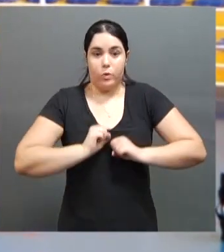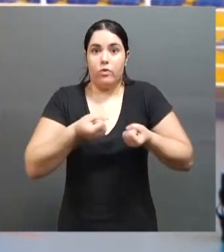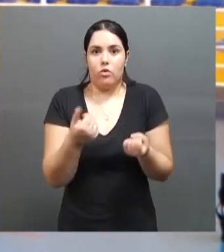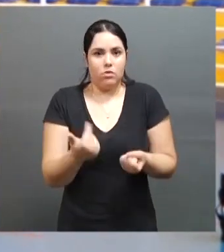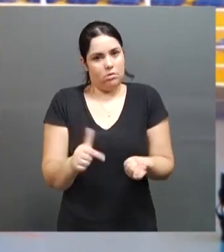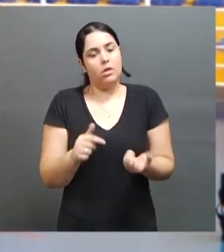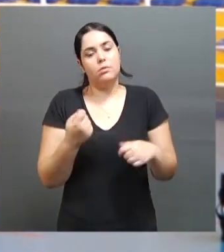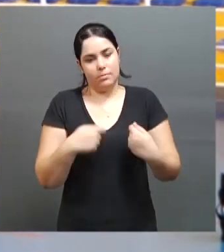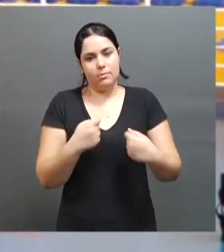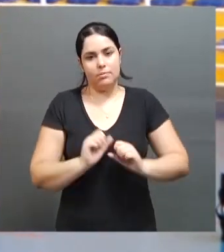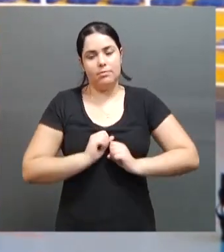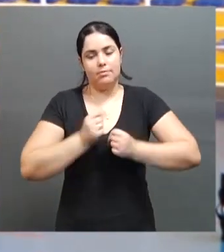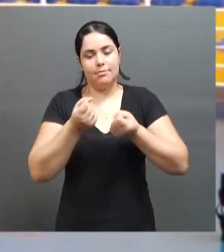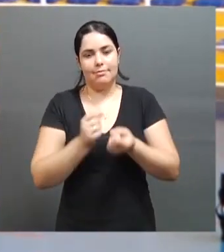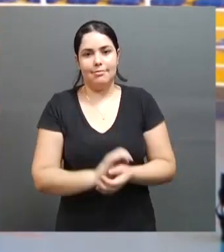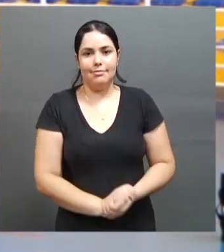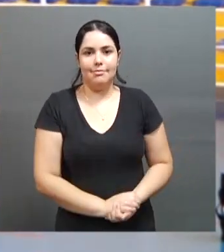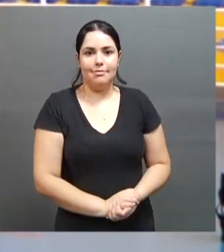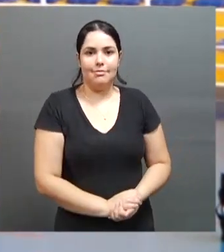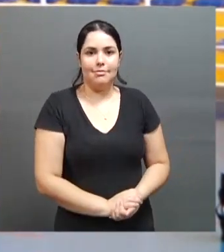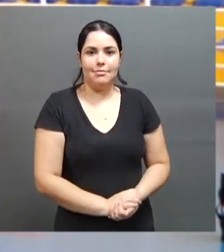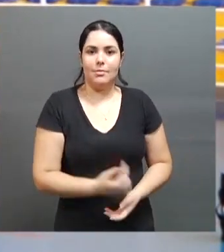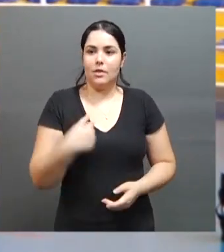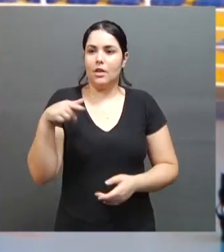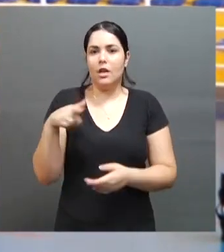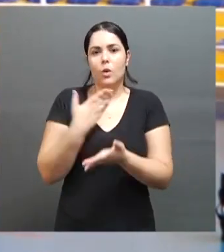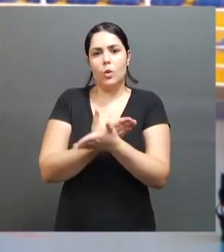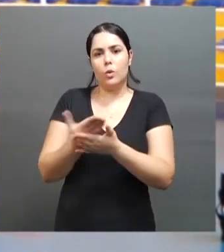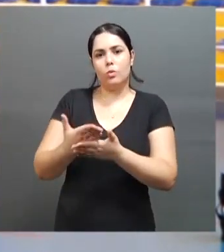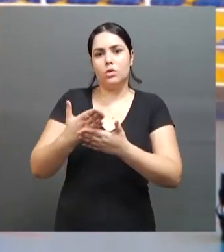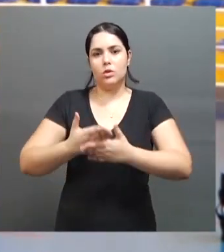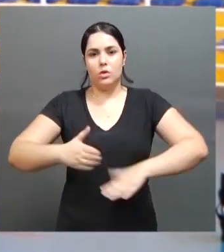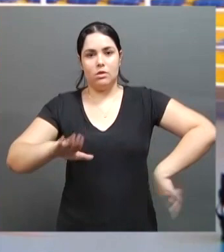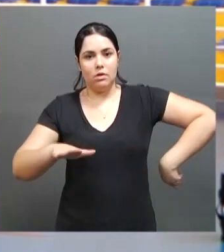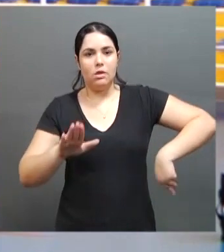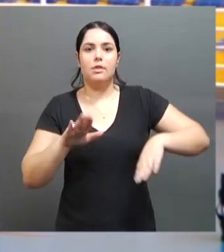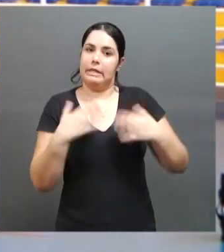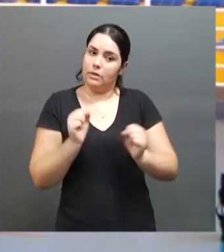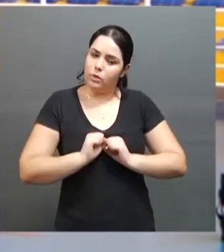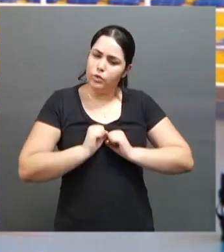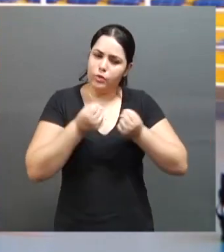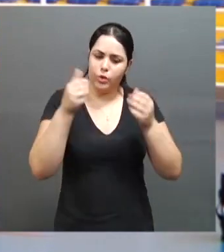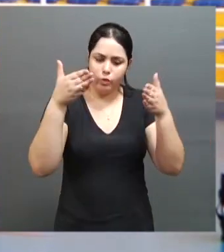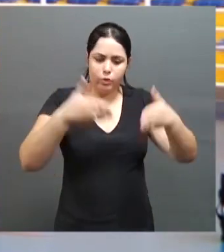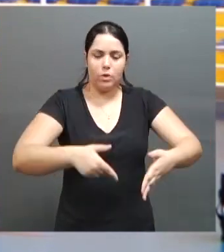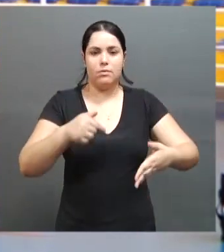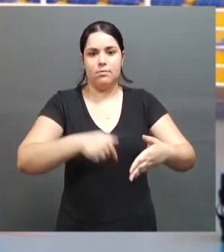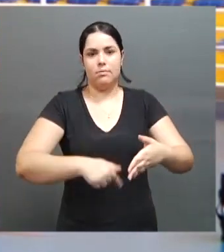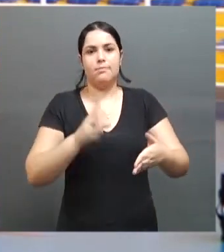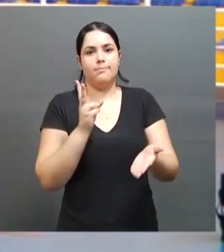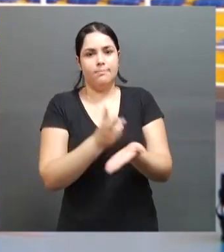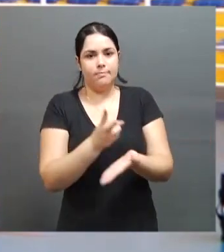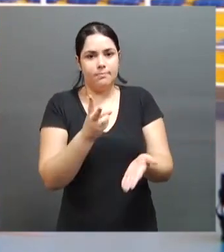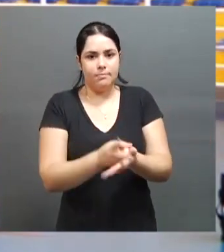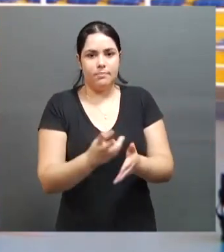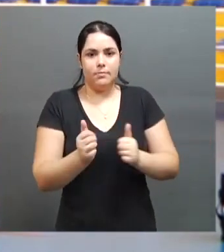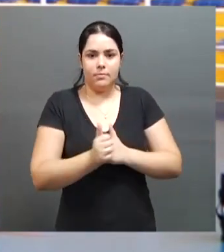Então a gente tem que dedicar. Desde que ele começou na natação, a gente dedica nisso aqui. Dedica, sempre acompanhando os treinos,